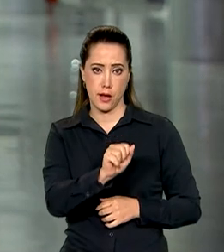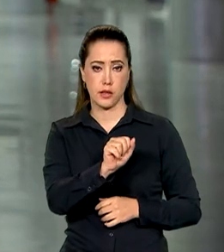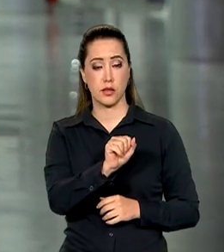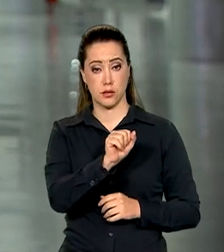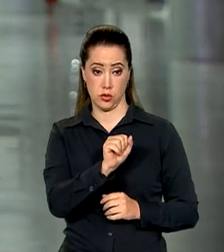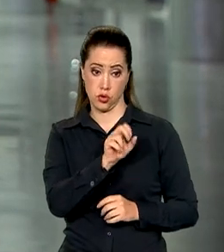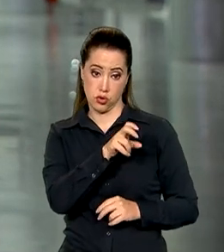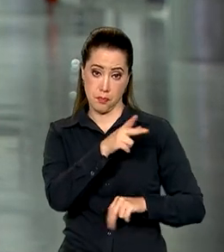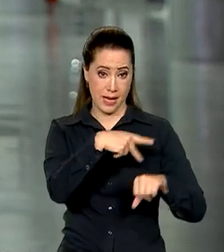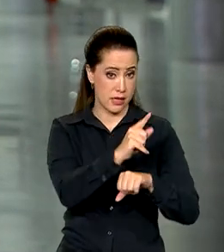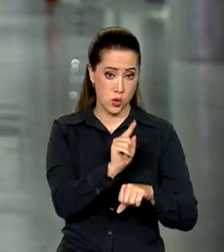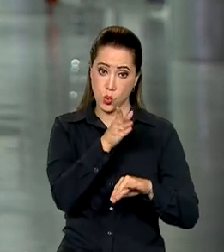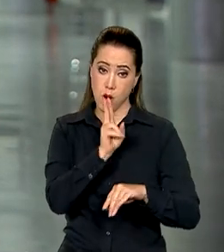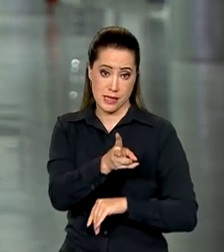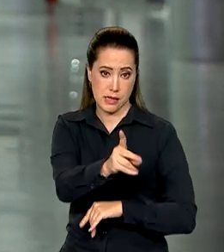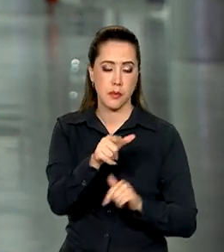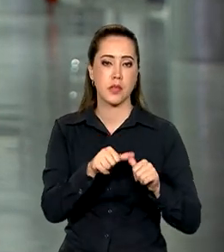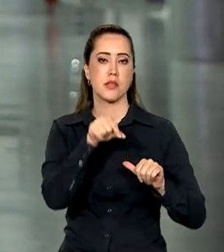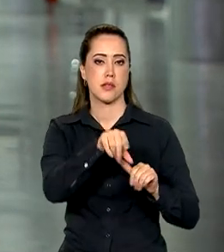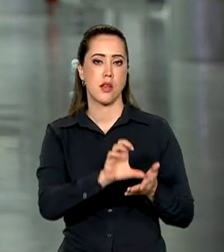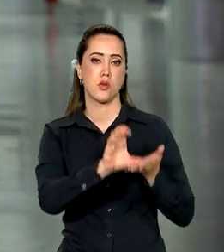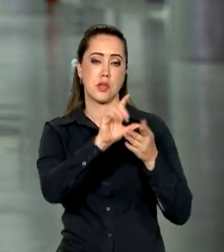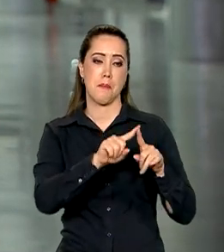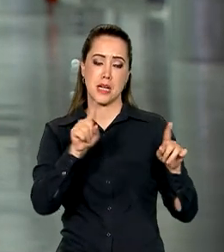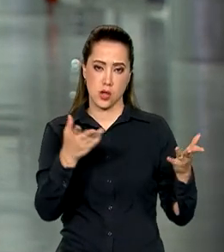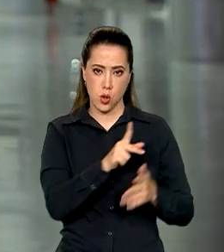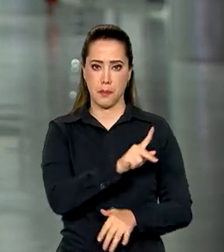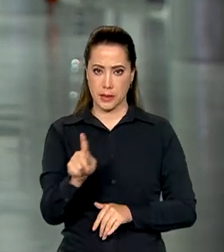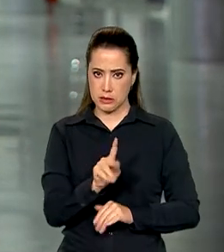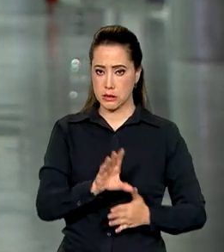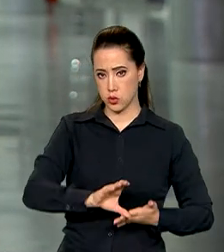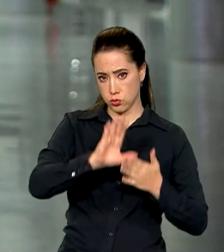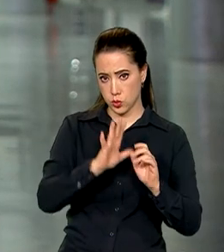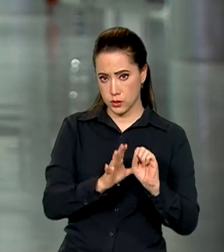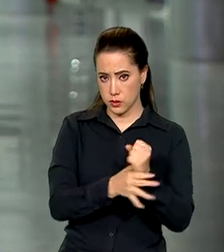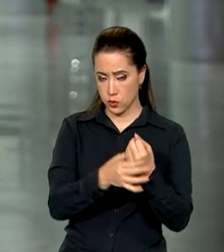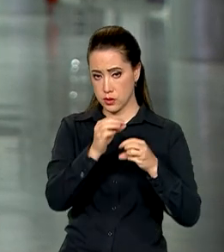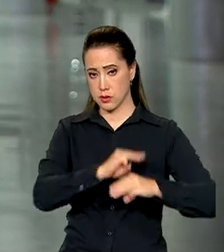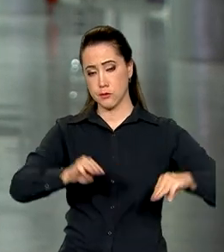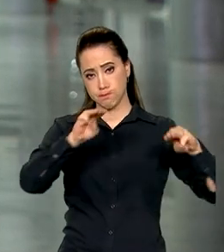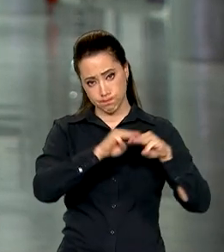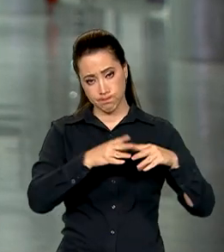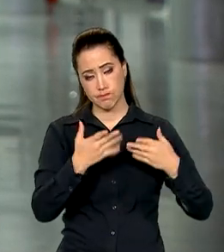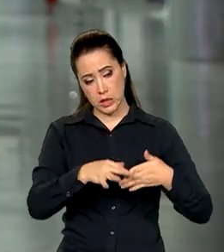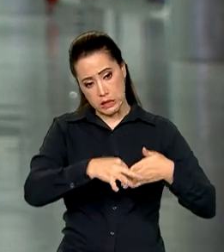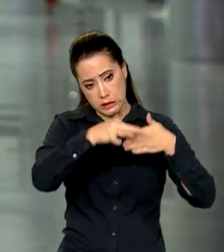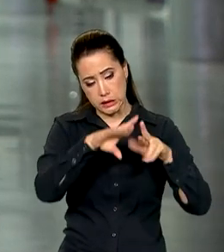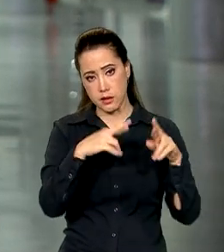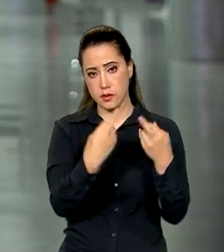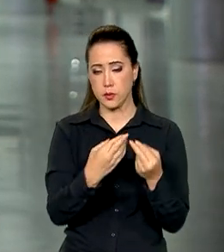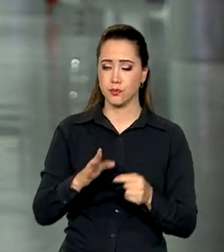liderando aí as reuniões desde então. E olha, desde o início do conflito aqui no Brasil, o presidente Lula tem